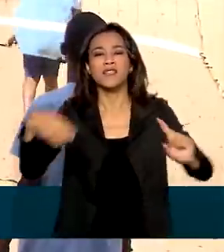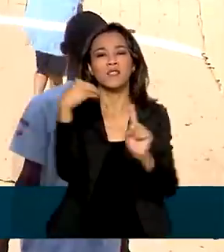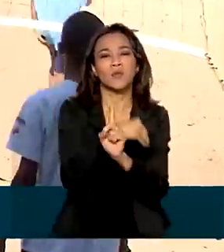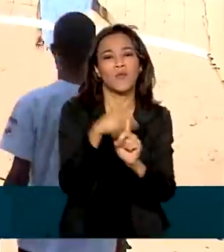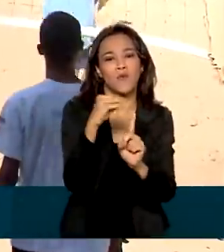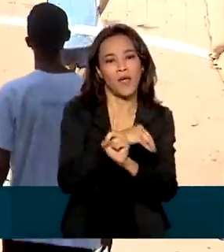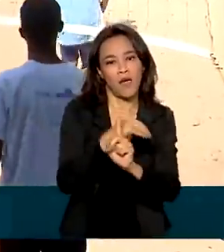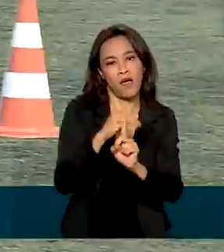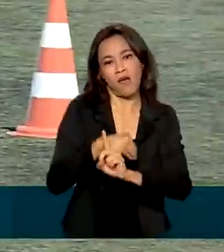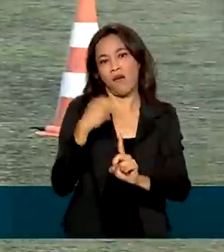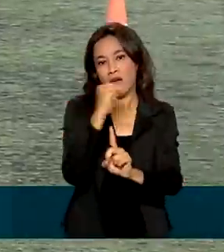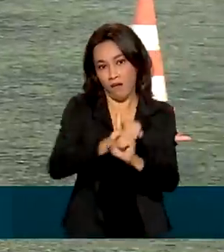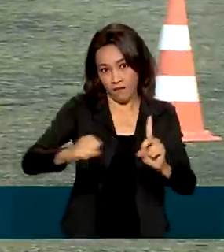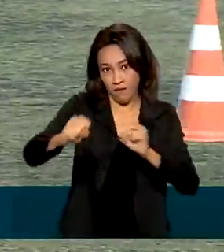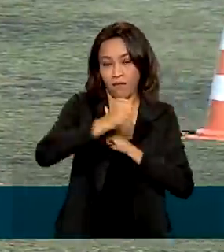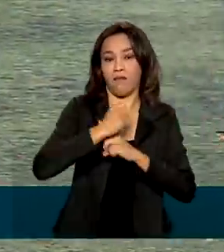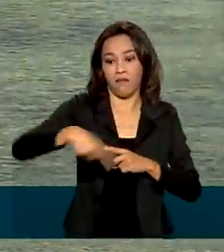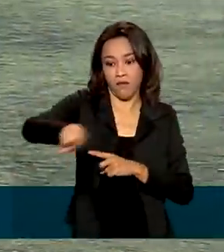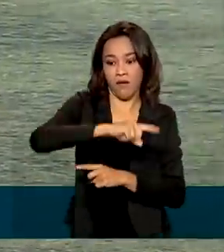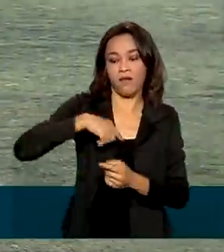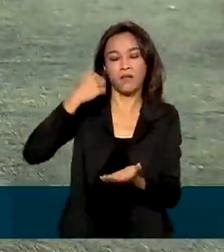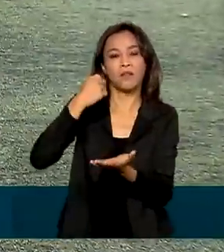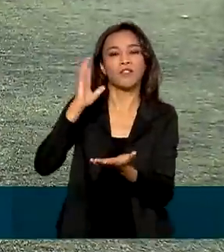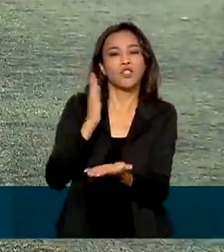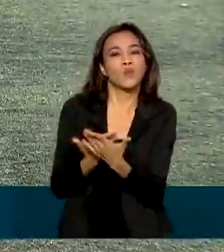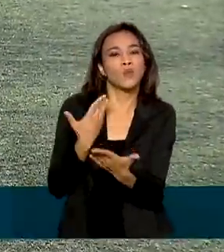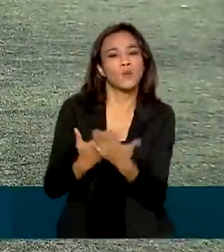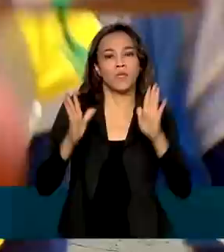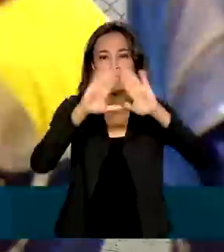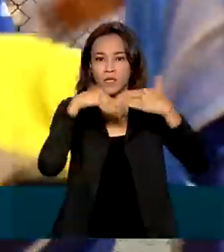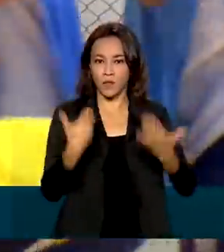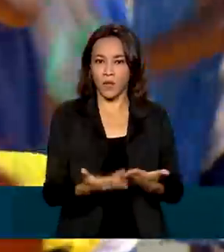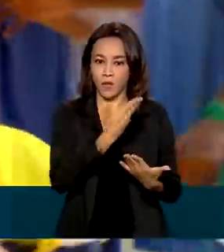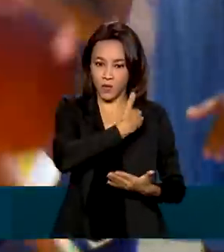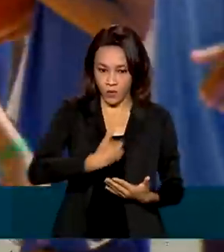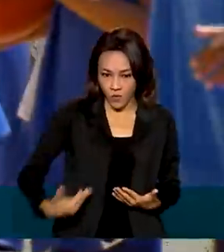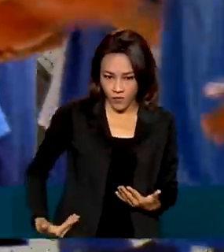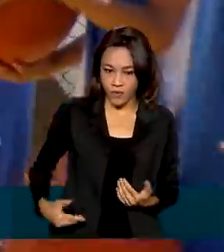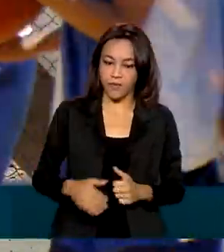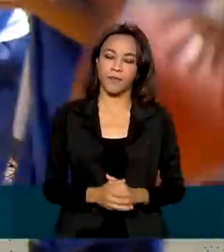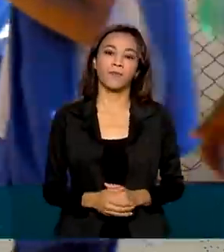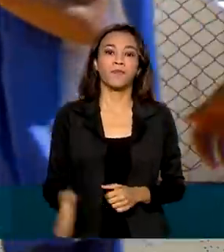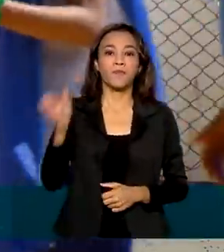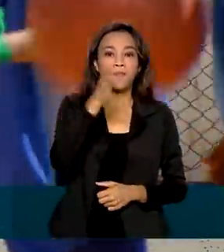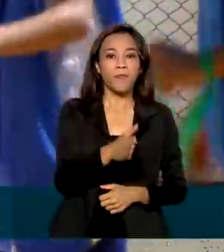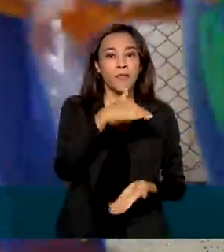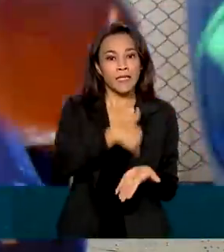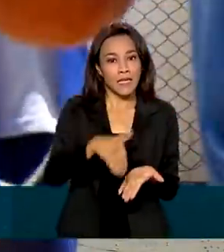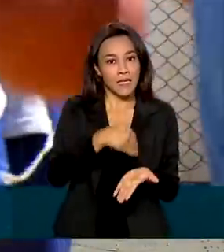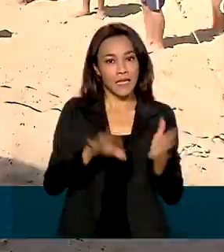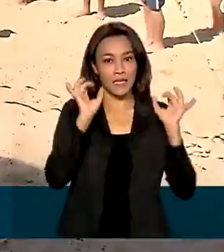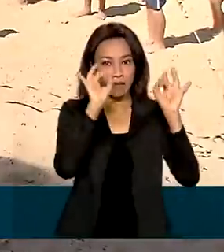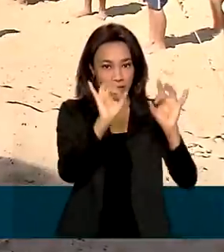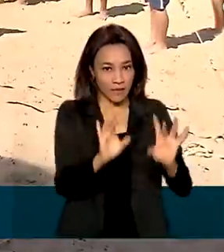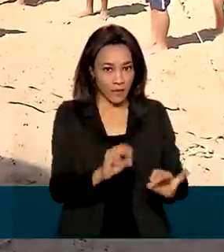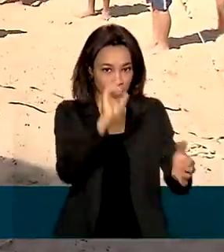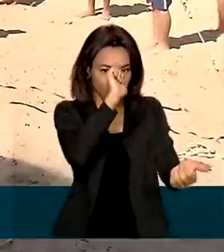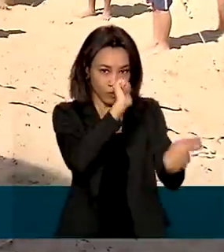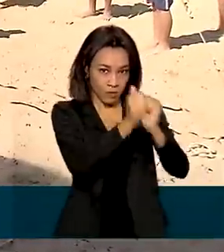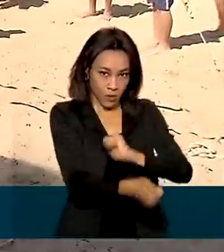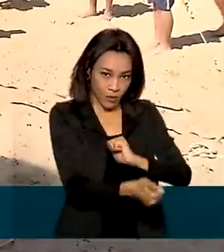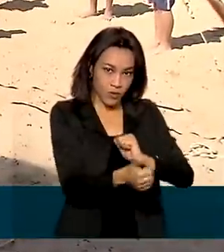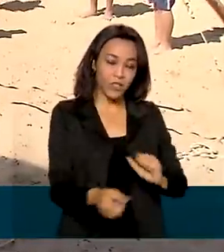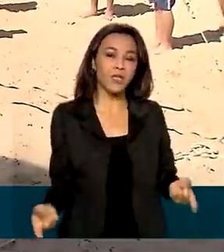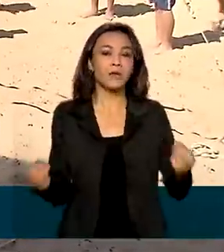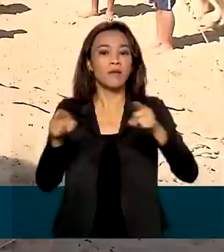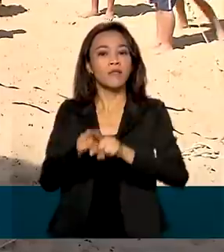social que estejam matriculados na rede pública de ensino. Desenvolvido pela Secretaria Especial do Esporte e o